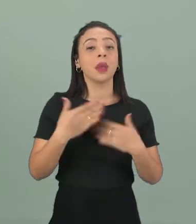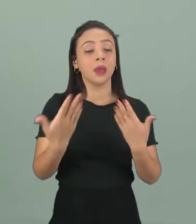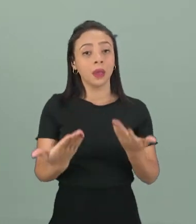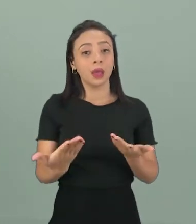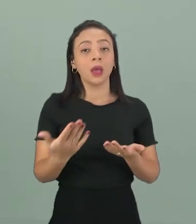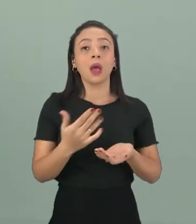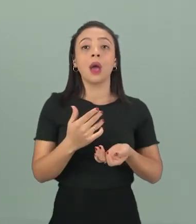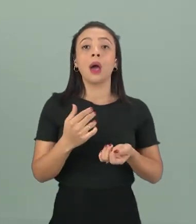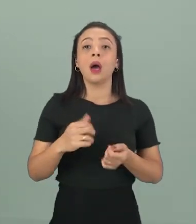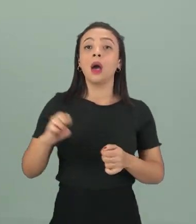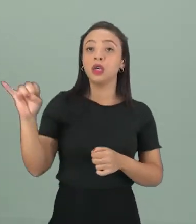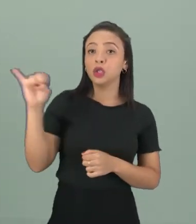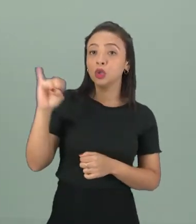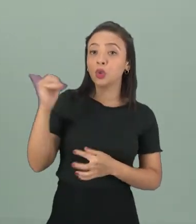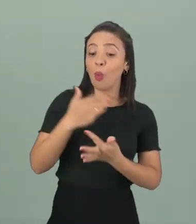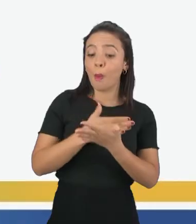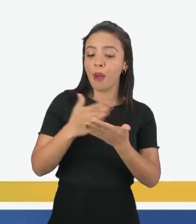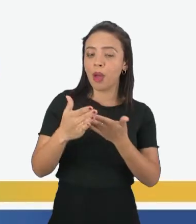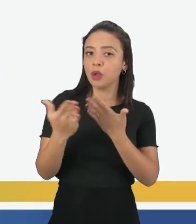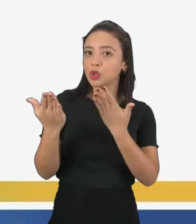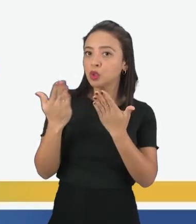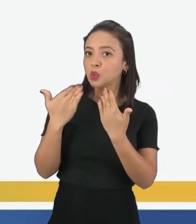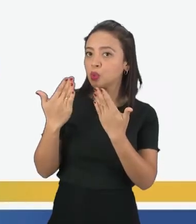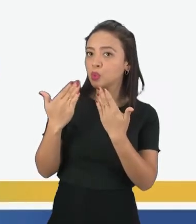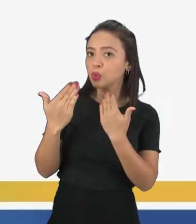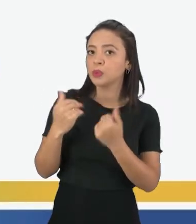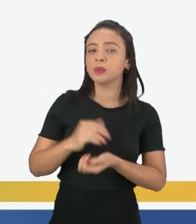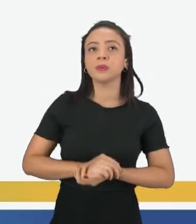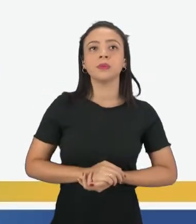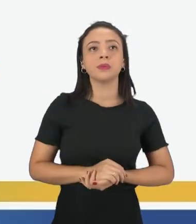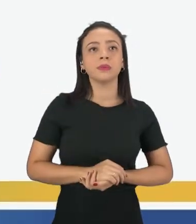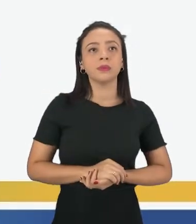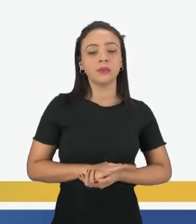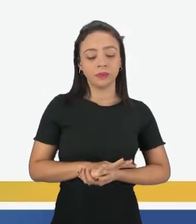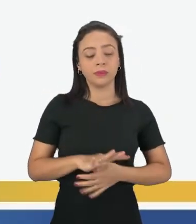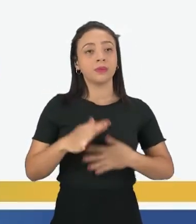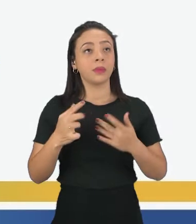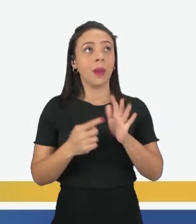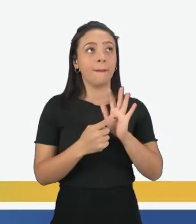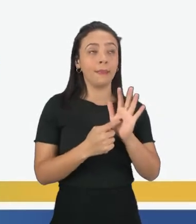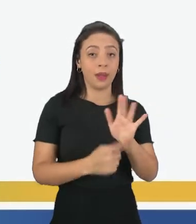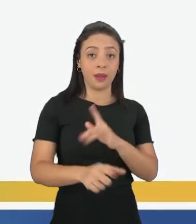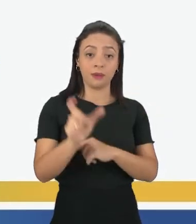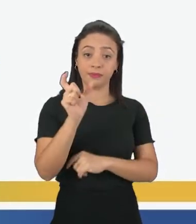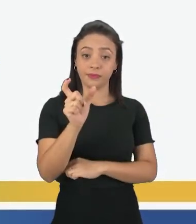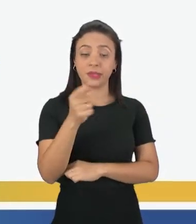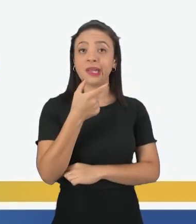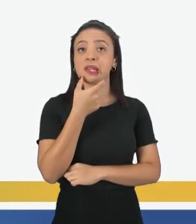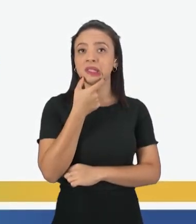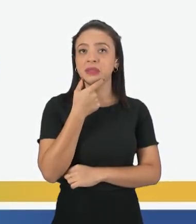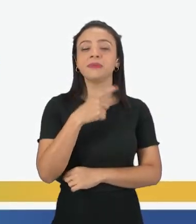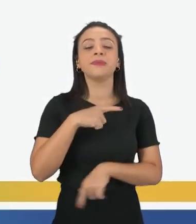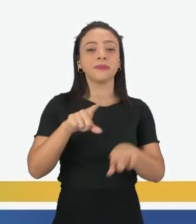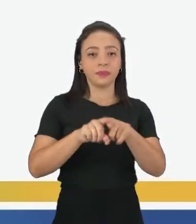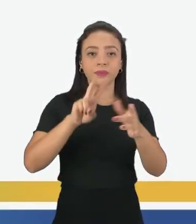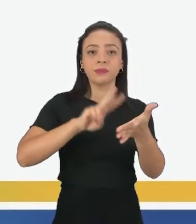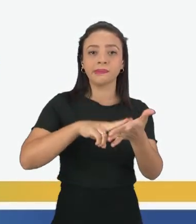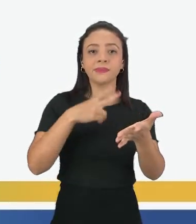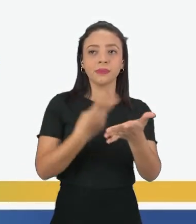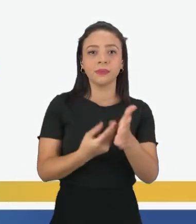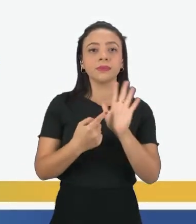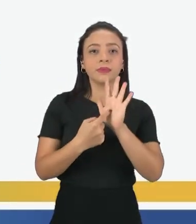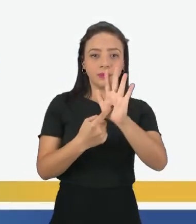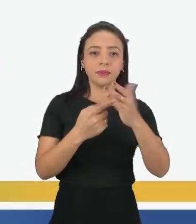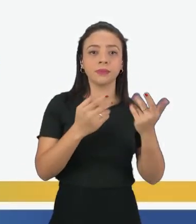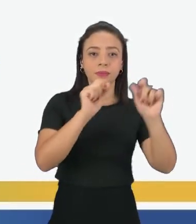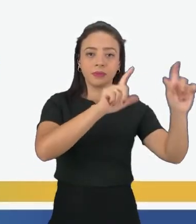conversas. Saudações para início de conversa. Eu vou repetir a palavra em inglês. A tradução já está aí aparecendo no vídeo para